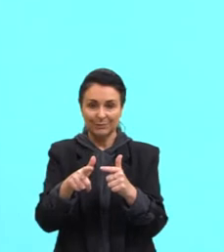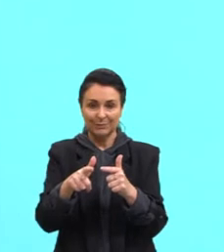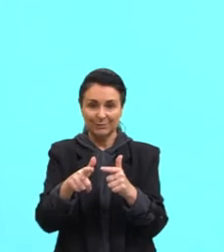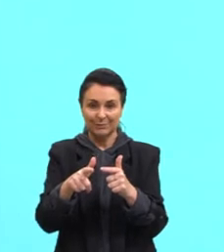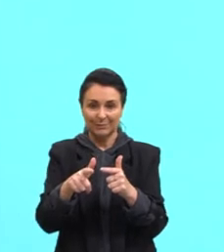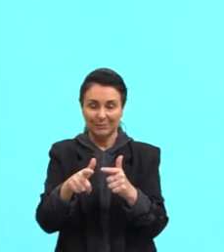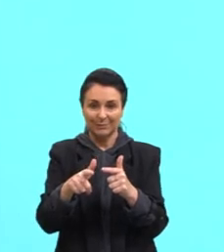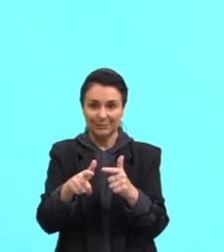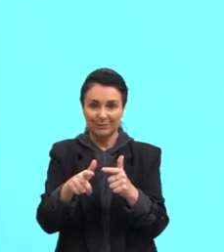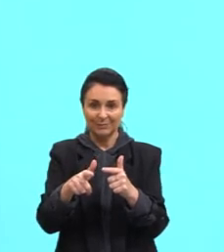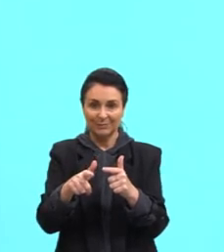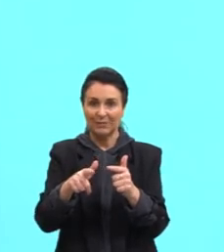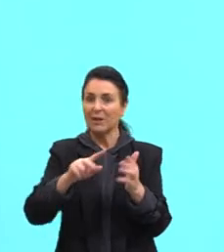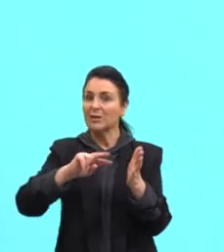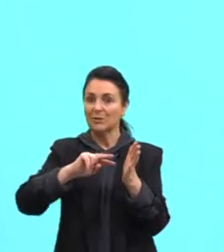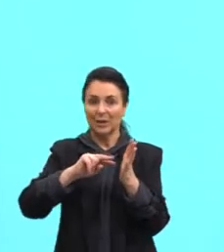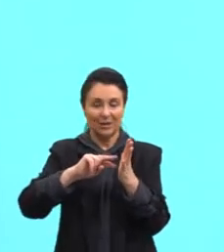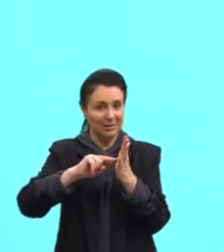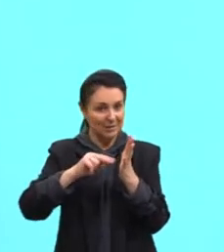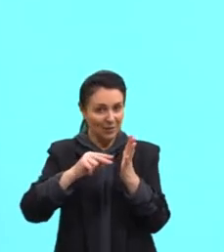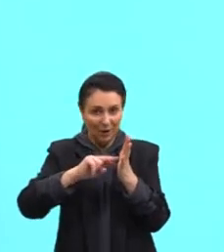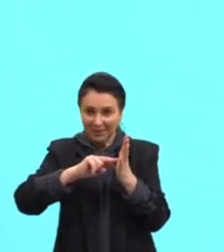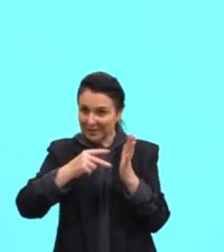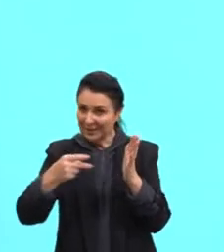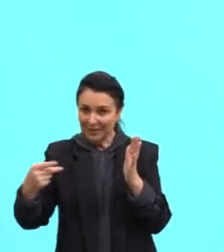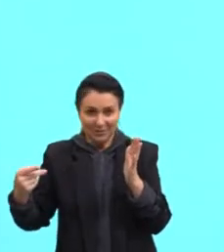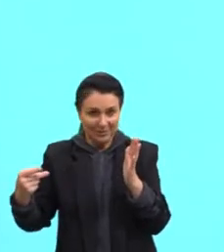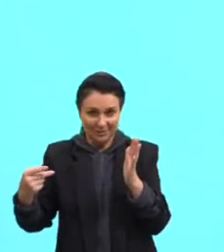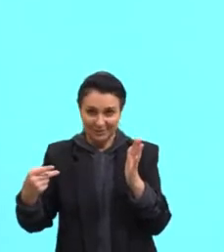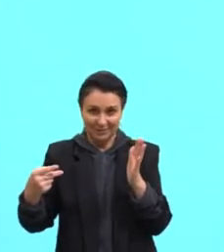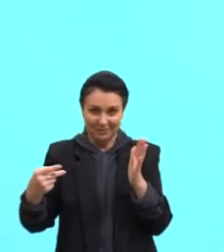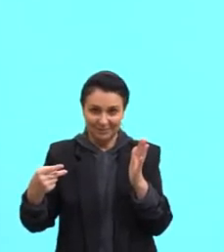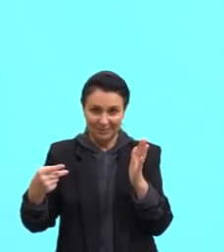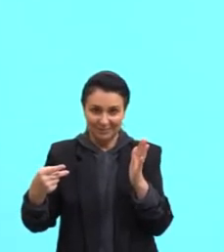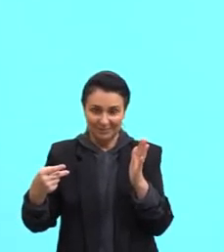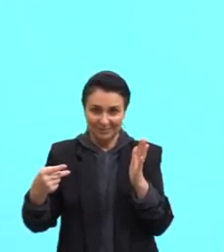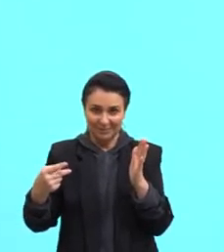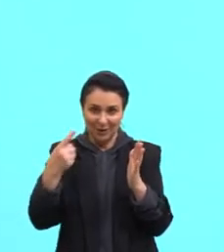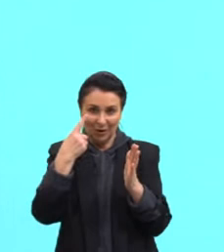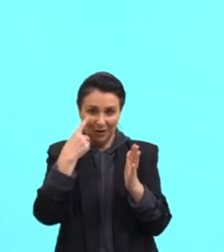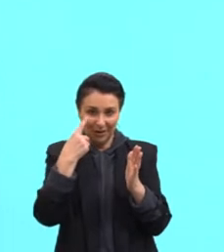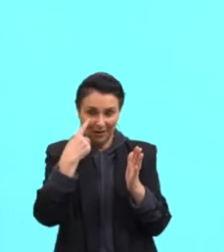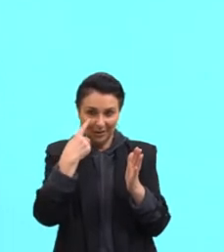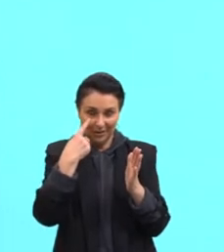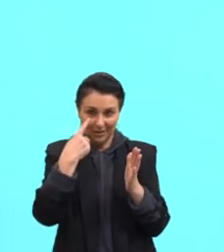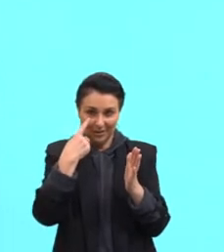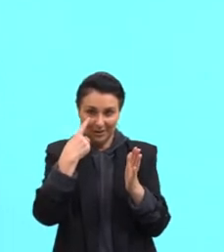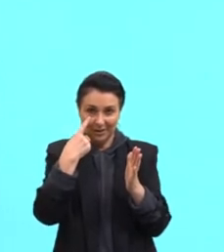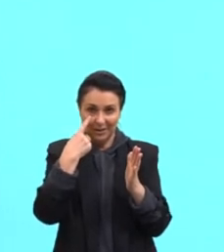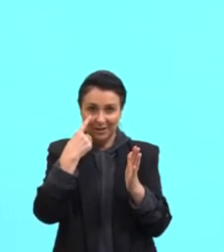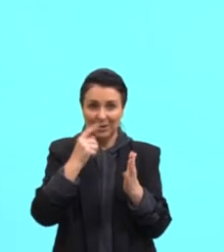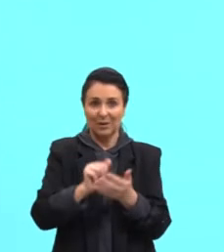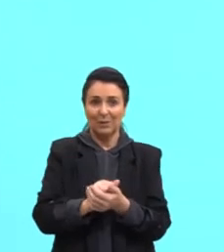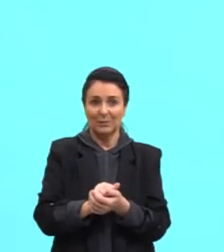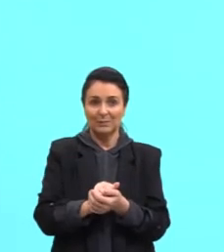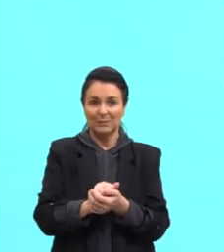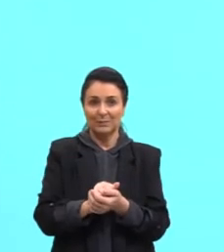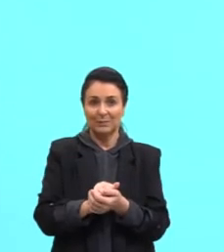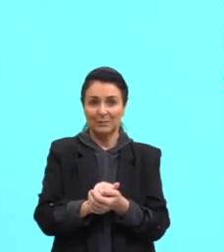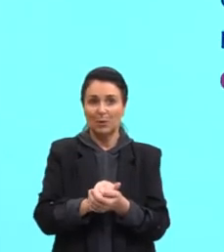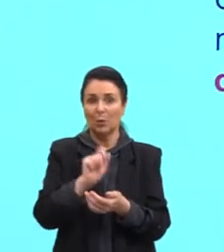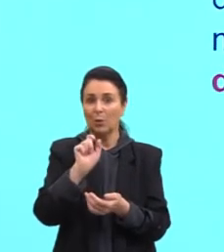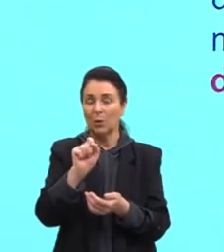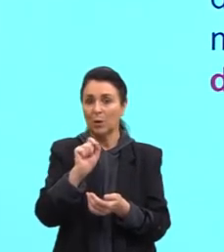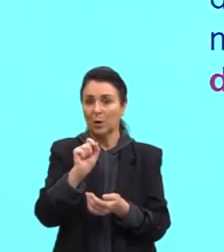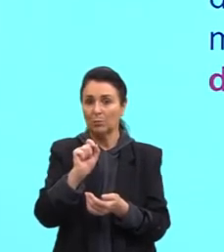ok? Vou só traduzir. Para dar uma dinâmica um pouco na leitura do texto, para vocês observarem. Obesity. Obesity.